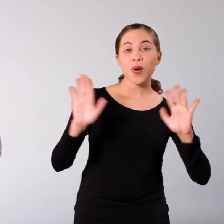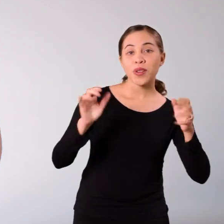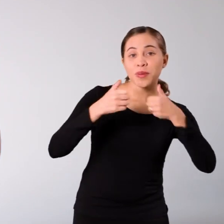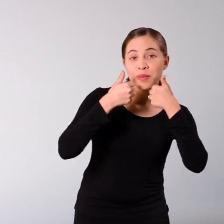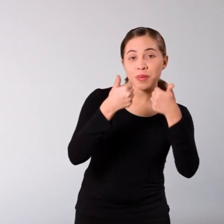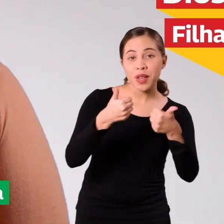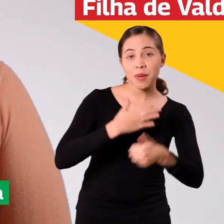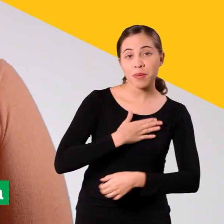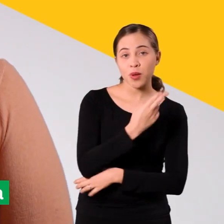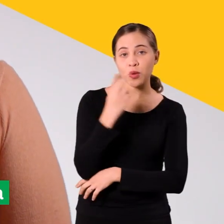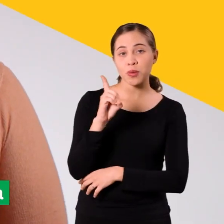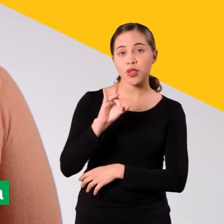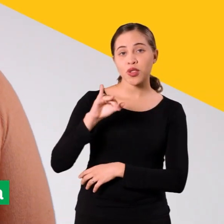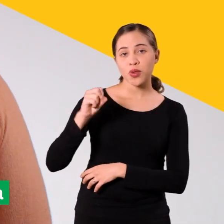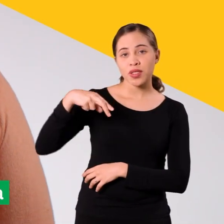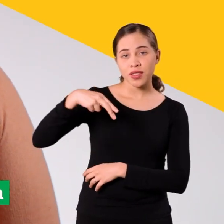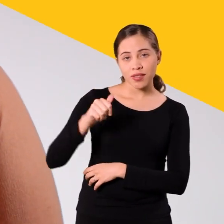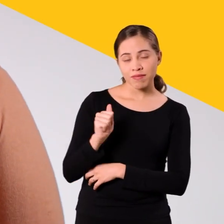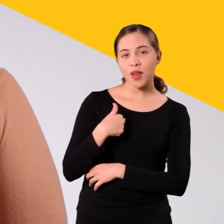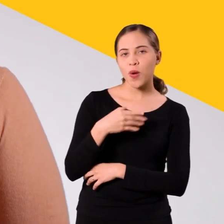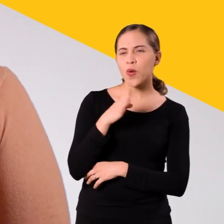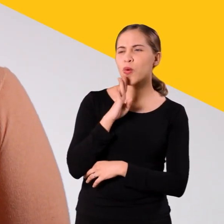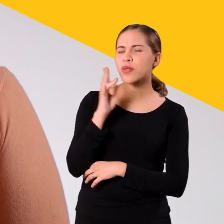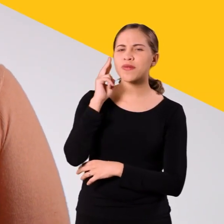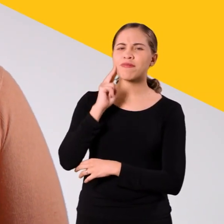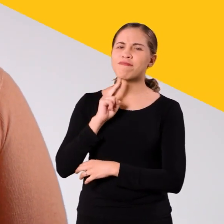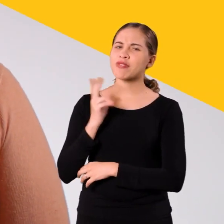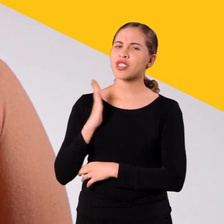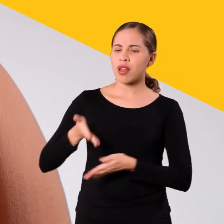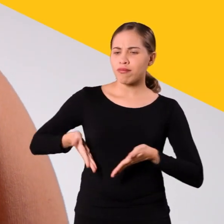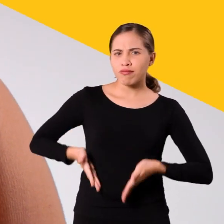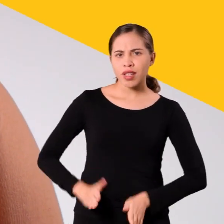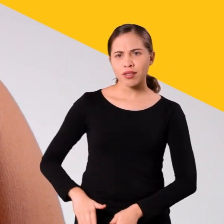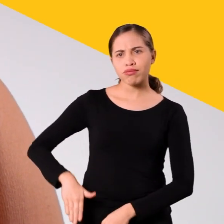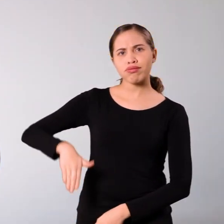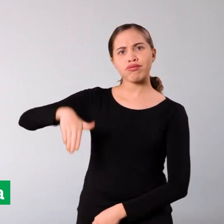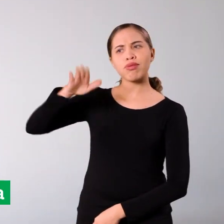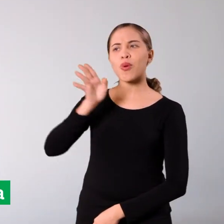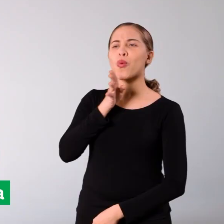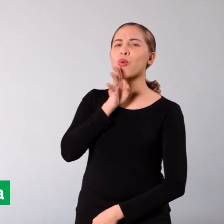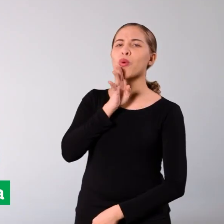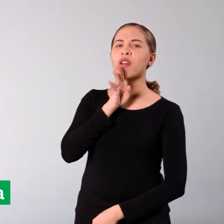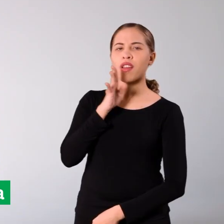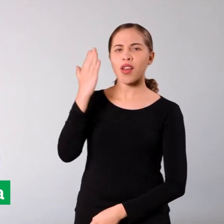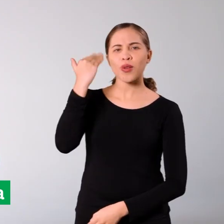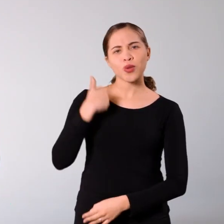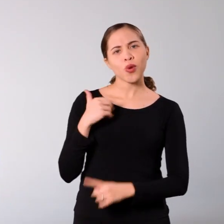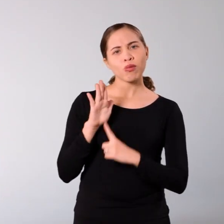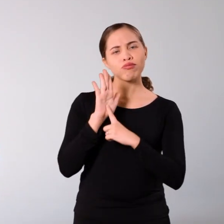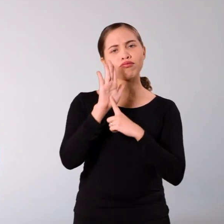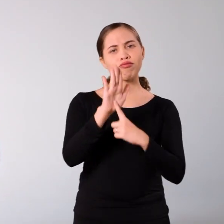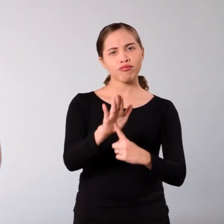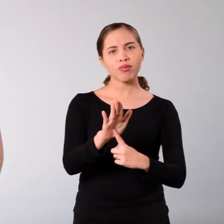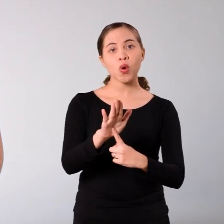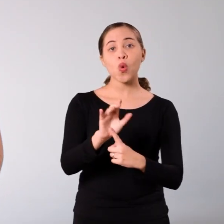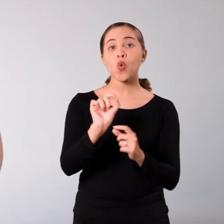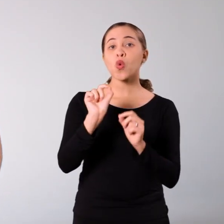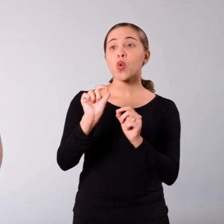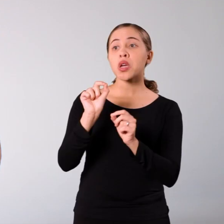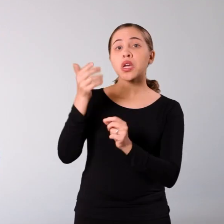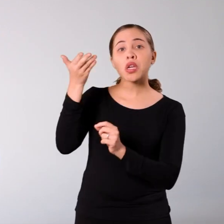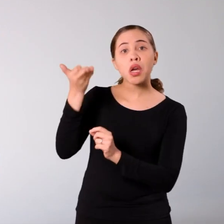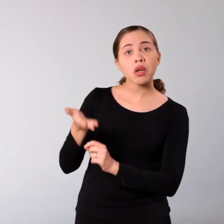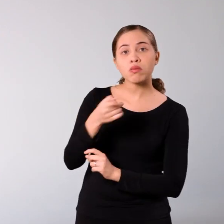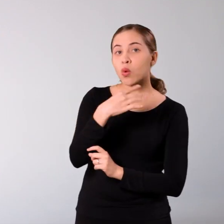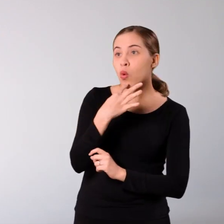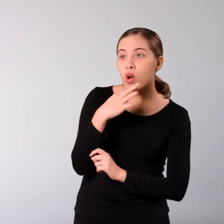E aí, tudo bem? Eu me chamo de Assana Oliveira e conheço o Valdeci desde o dia em branca de cabelos castanhos. Por acho que eu sou a pessoa indicada para ajudar